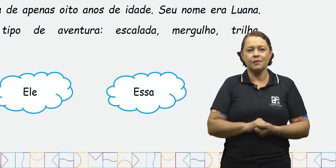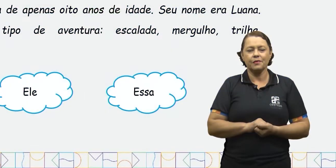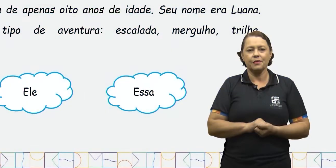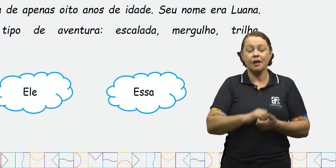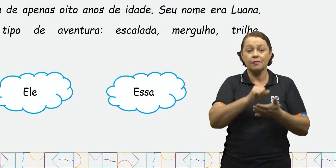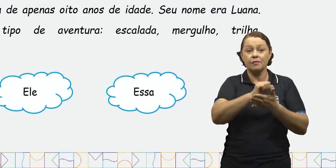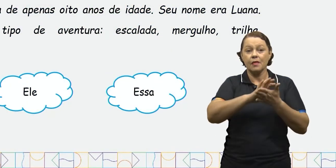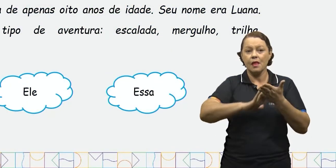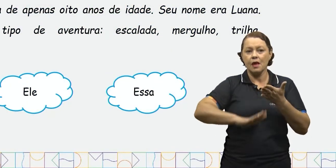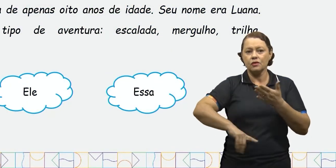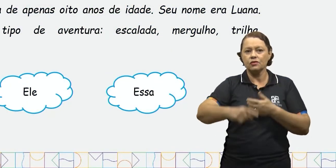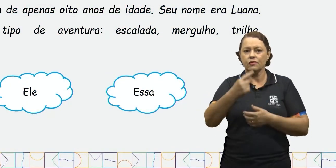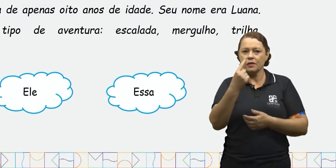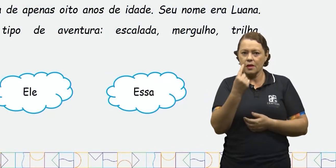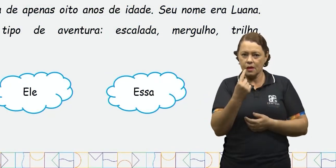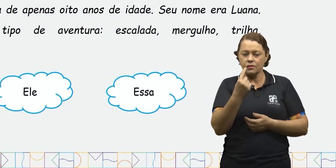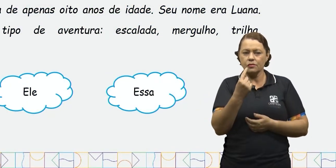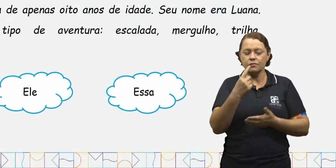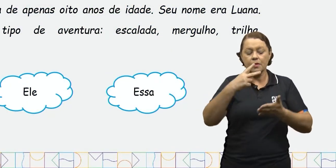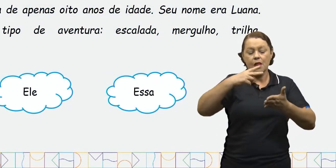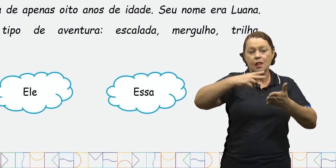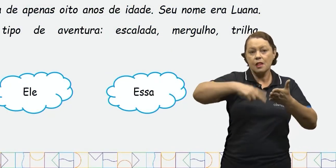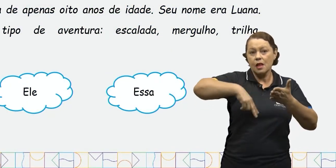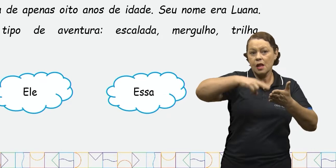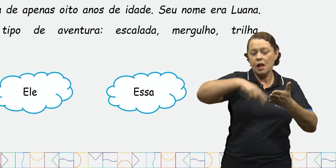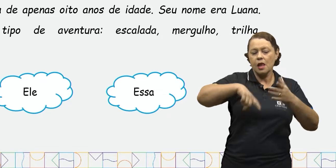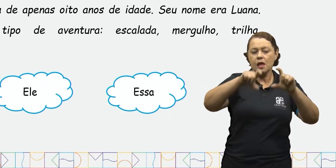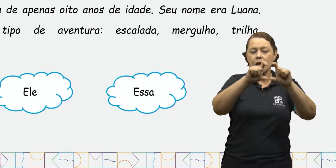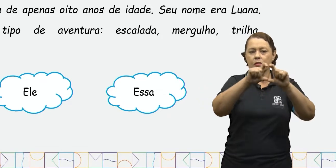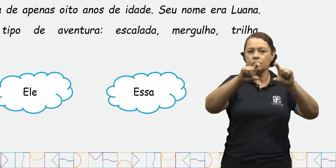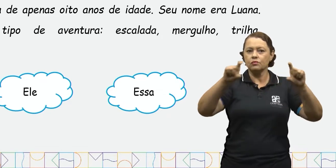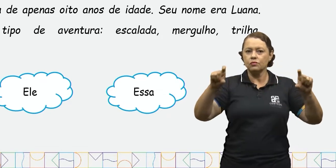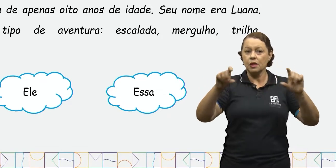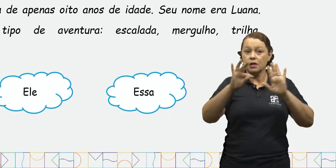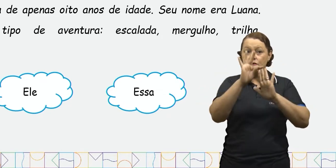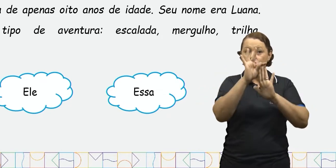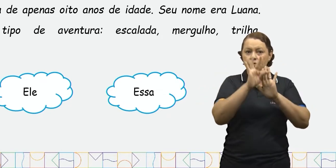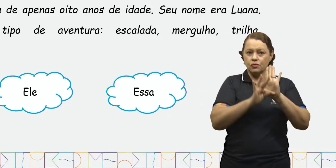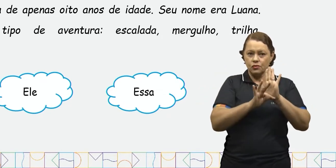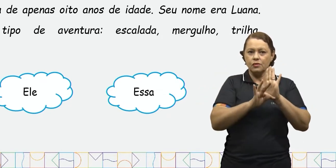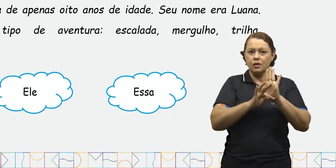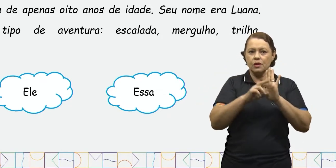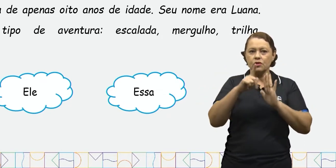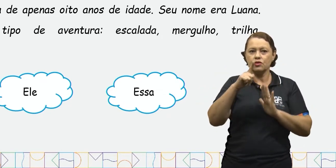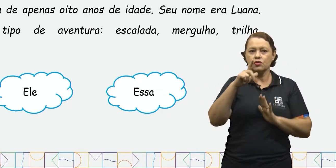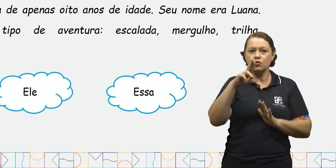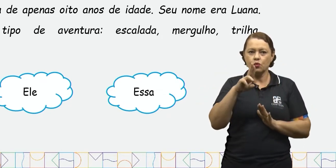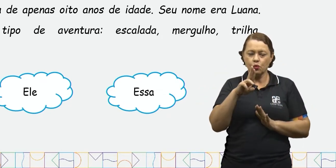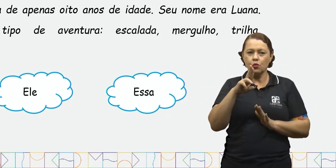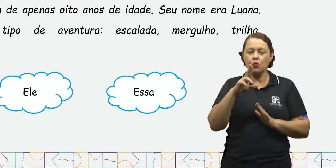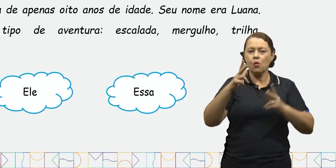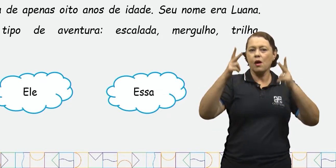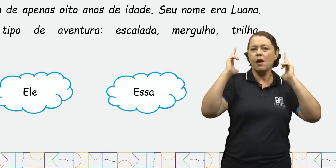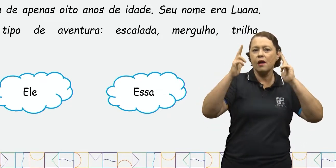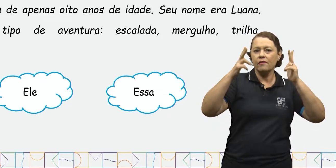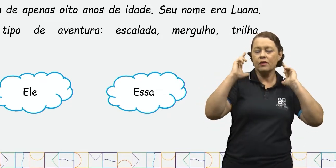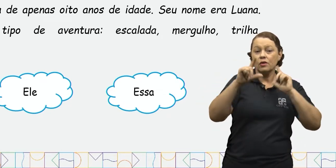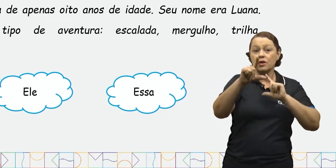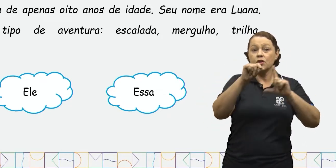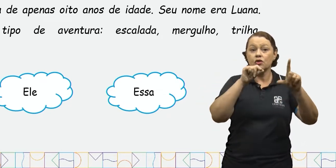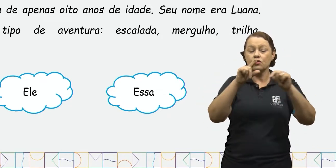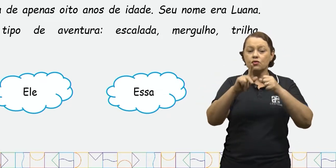Atividade número 1. Leia um trecho do texto Lua Aventureira e selecione o pronome